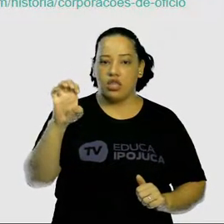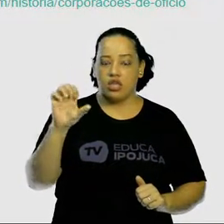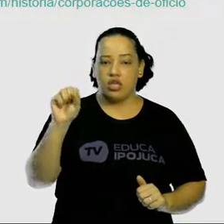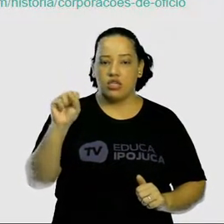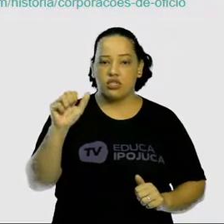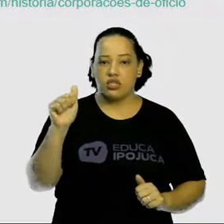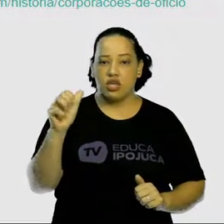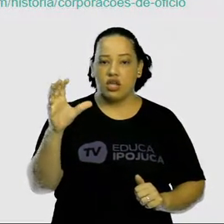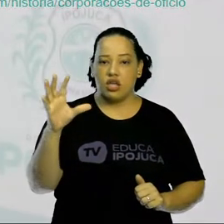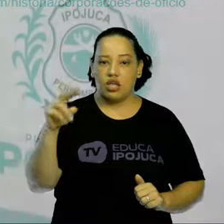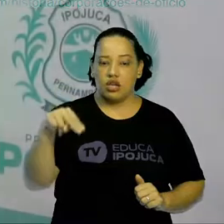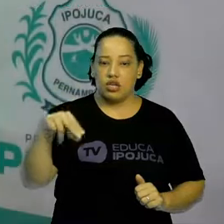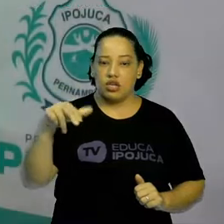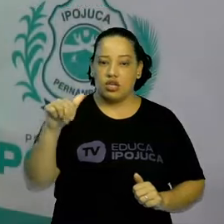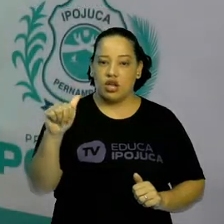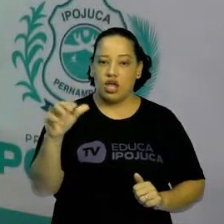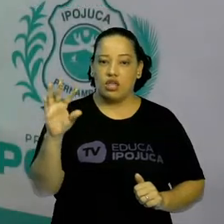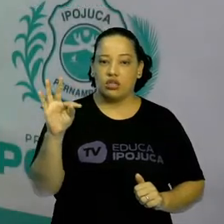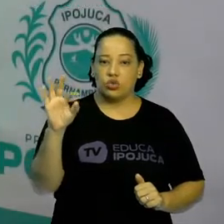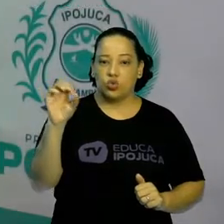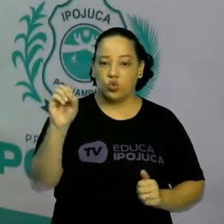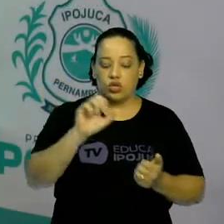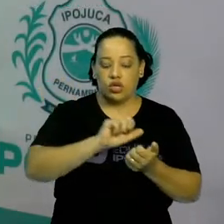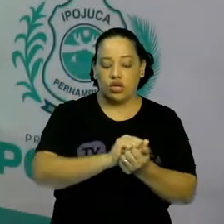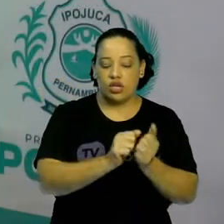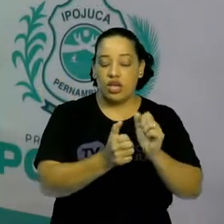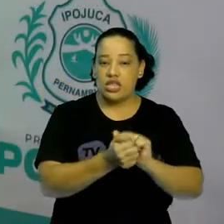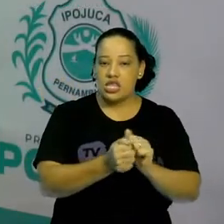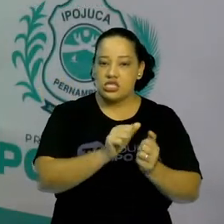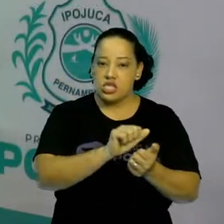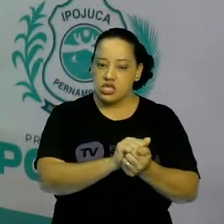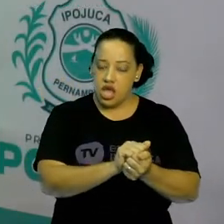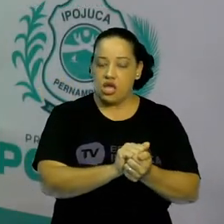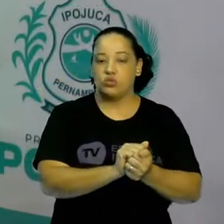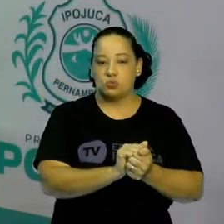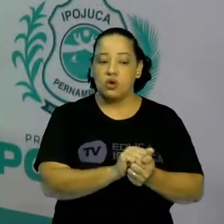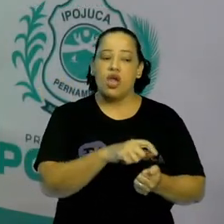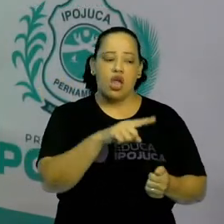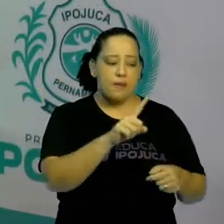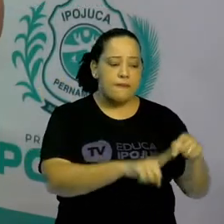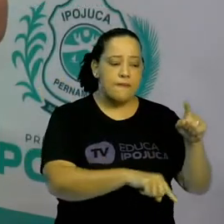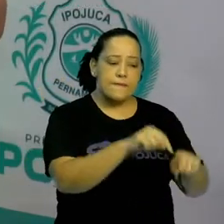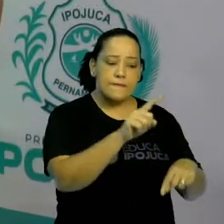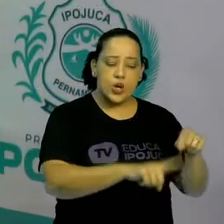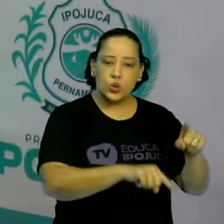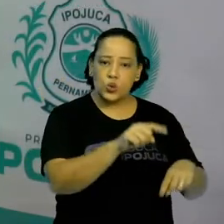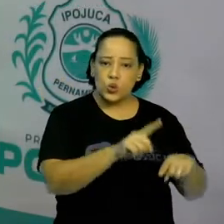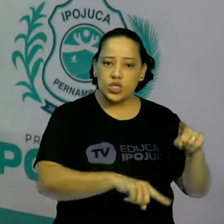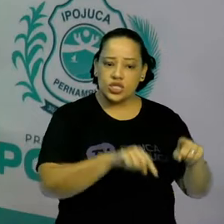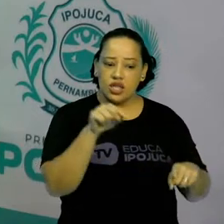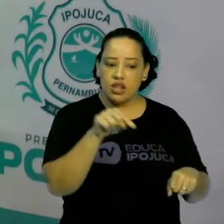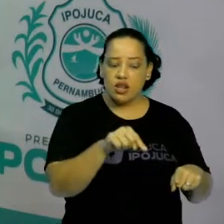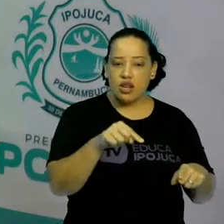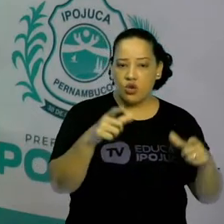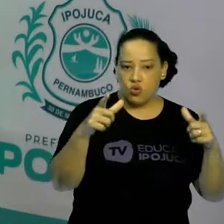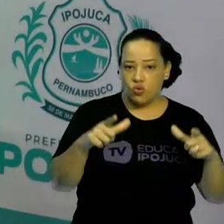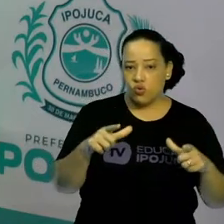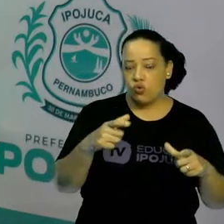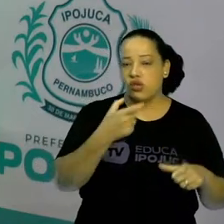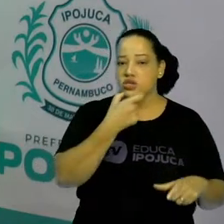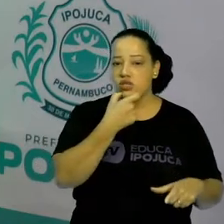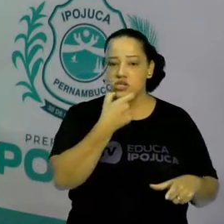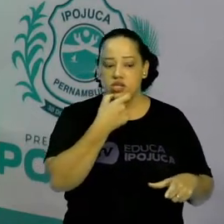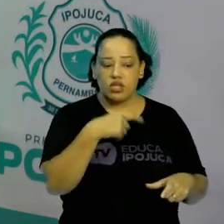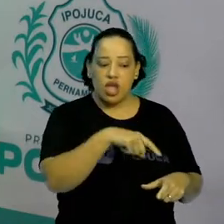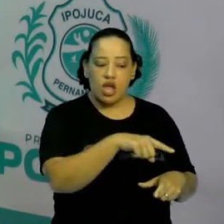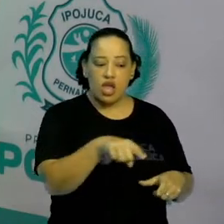ela tinha como principal forma de produção dos produtos o artesanato. Então você tinha